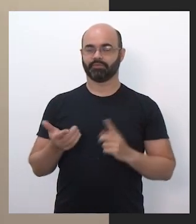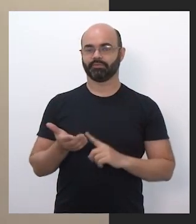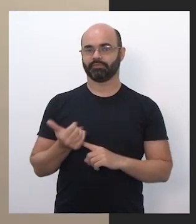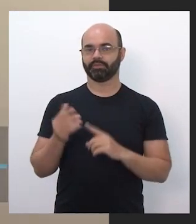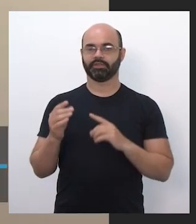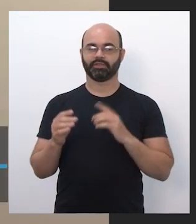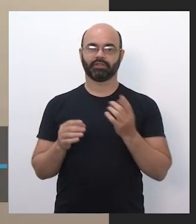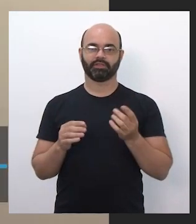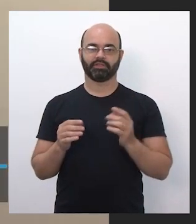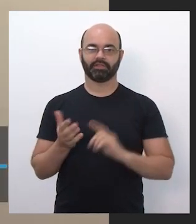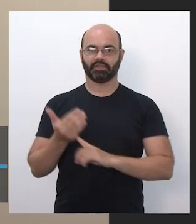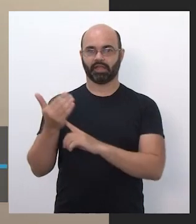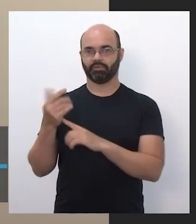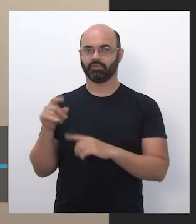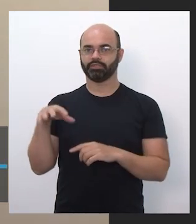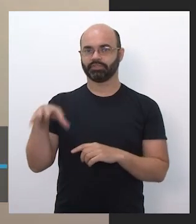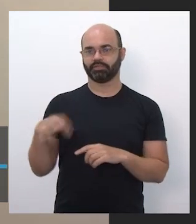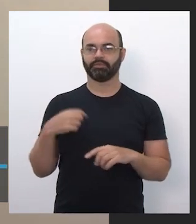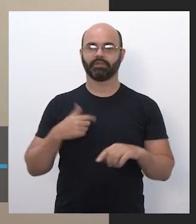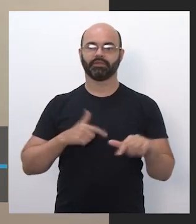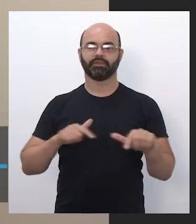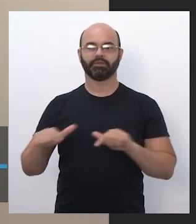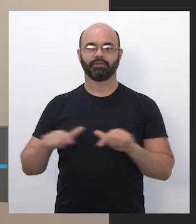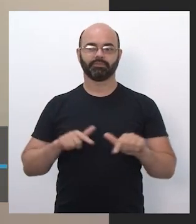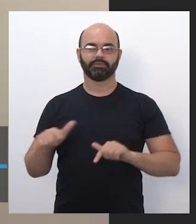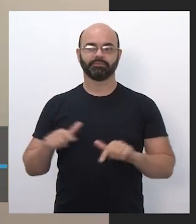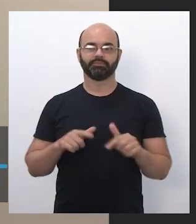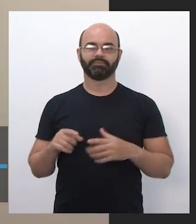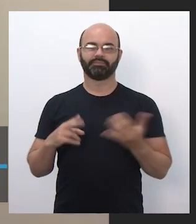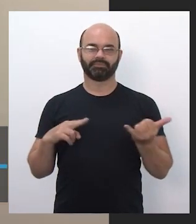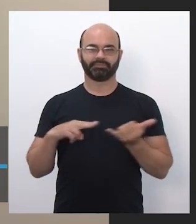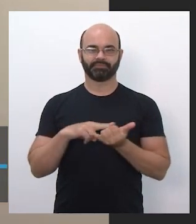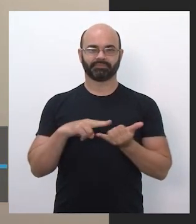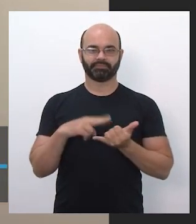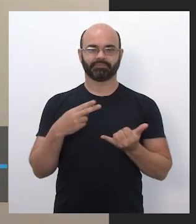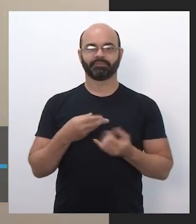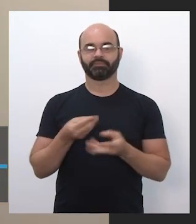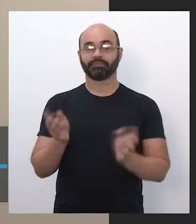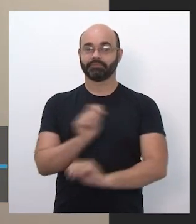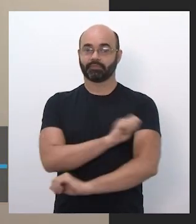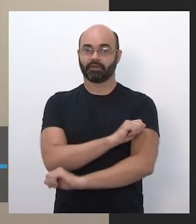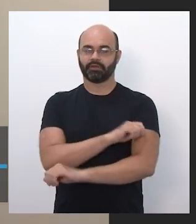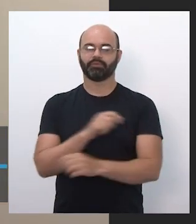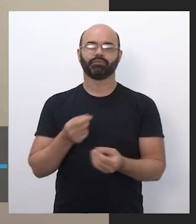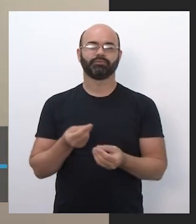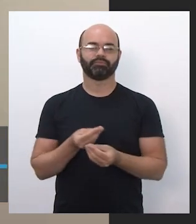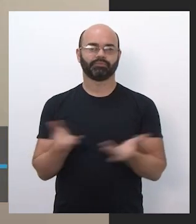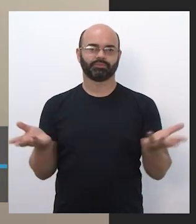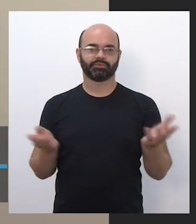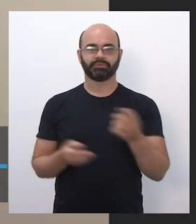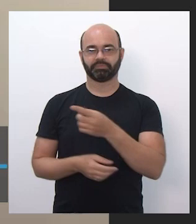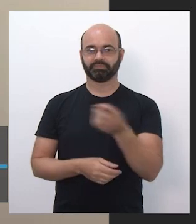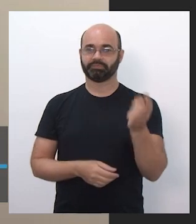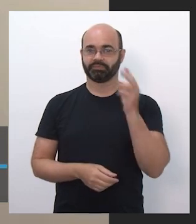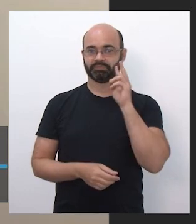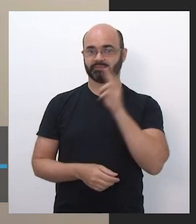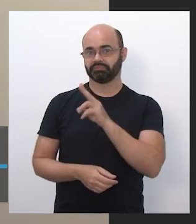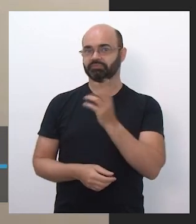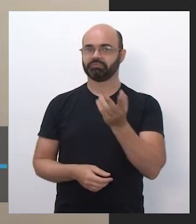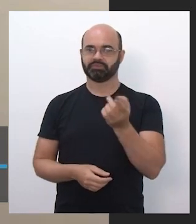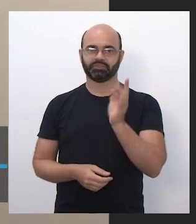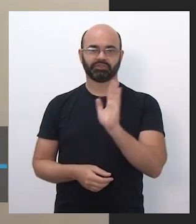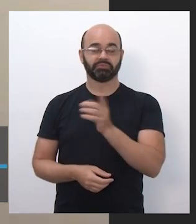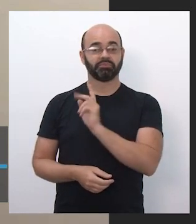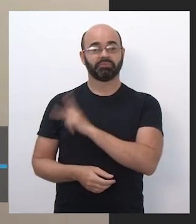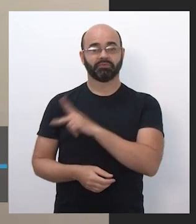na CITEM, vou contar um pouquinho da distribuição dos chips para os alunos. Vocês já devem estar vivenciando a distribuição para os professores nesse